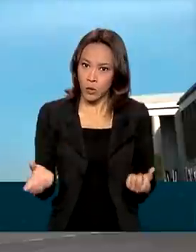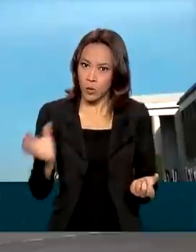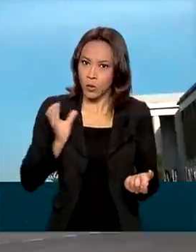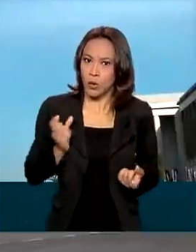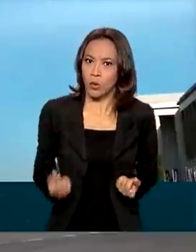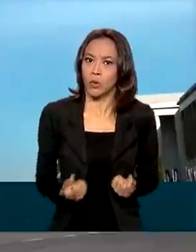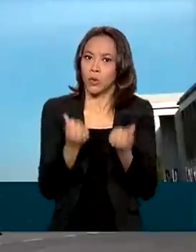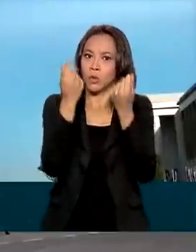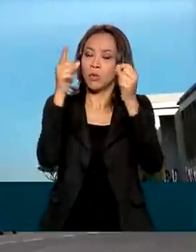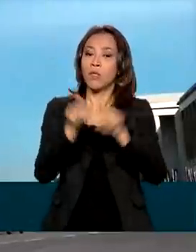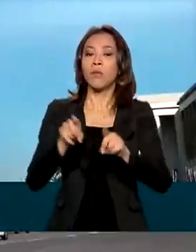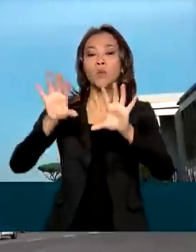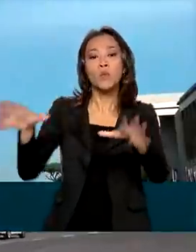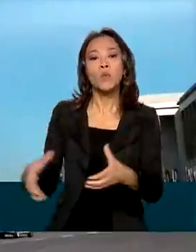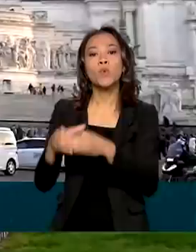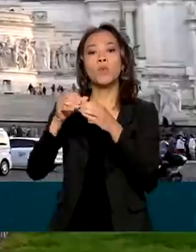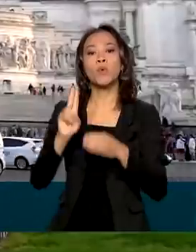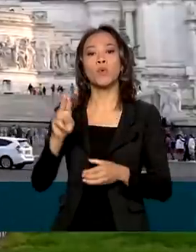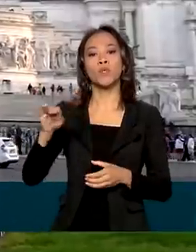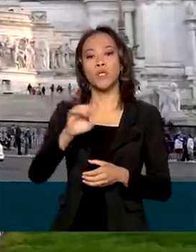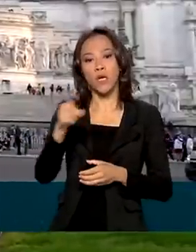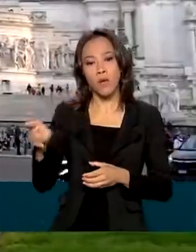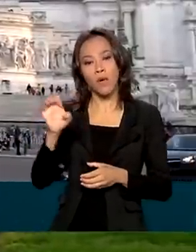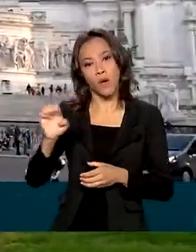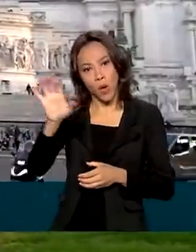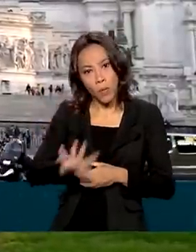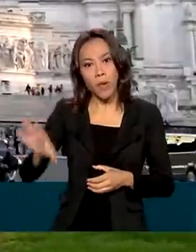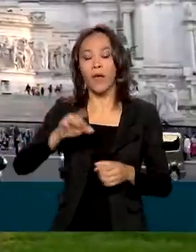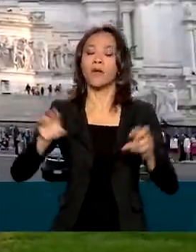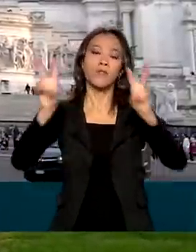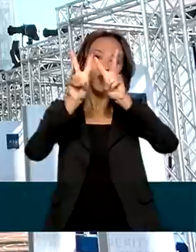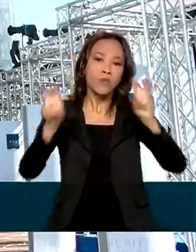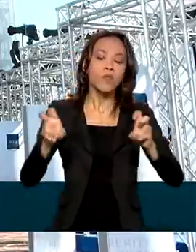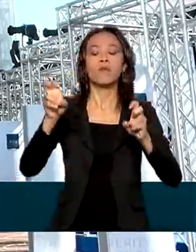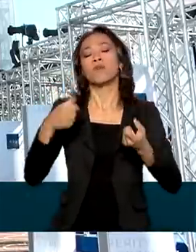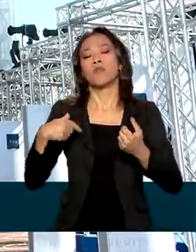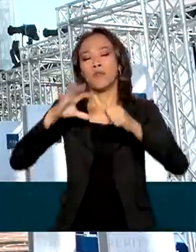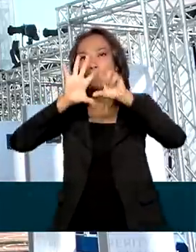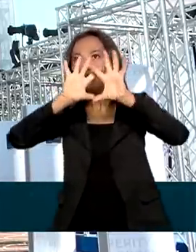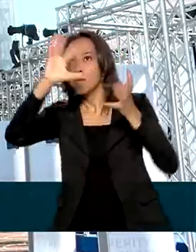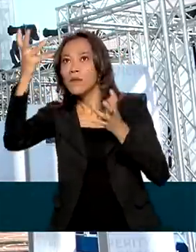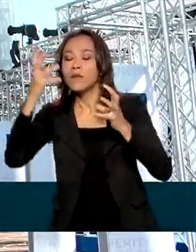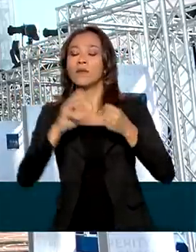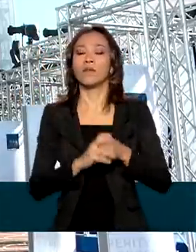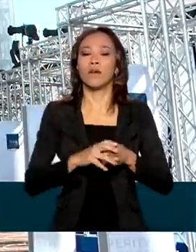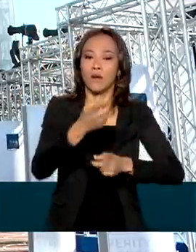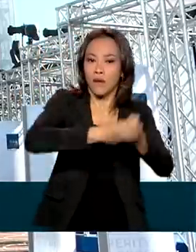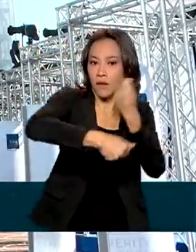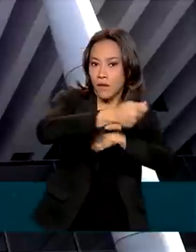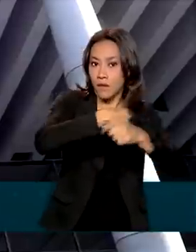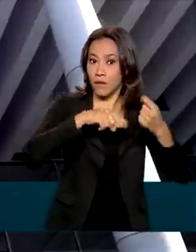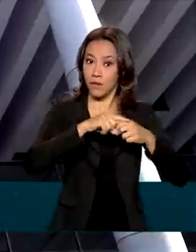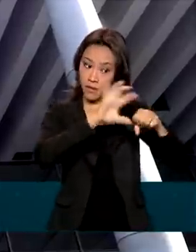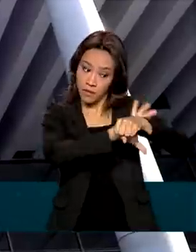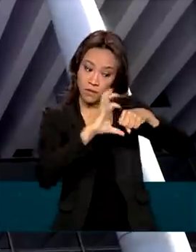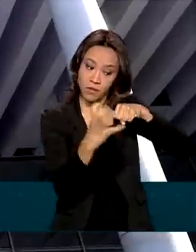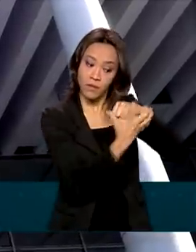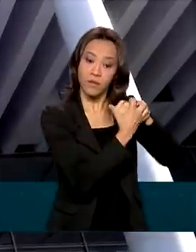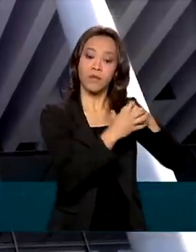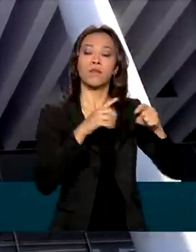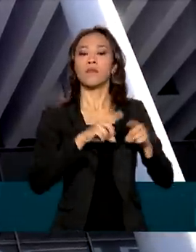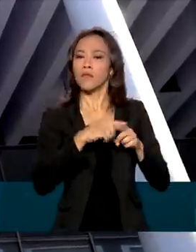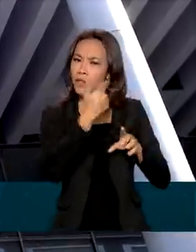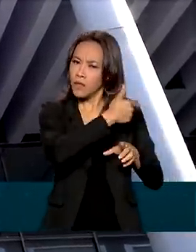vão debater temas como clima, pandemia, crescimento econômico e até mesmo o Afeganistão nas mãos do regime